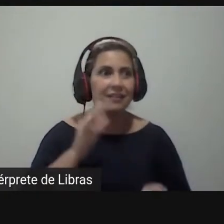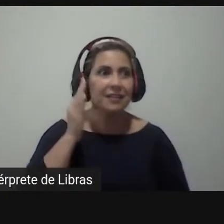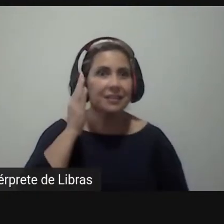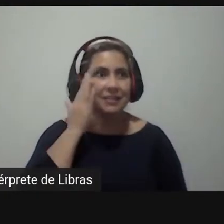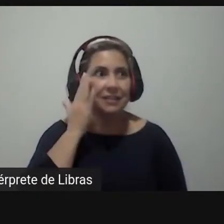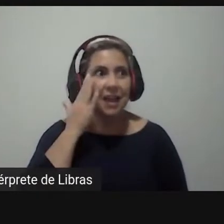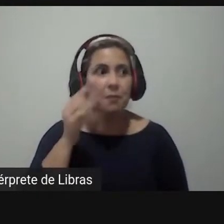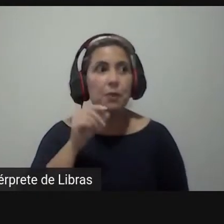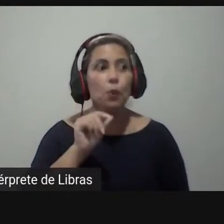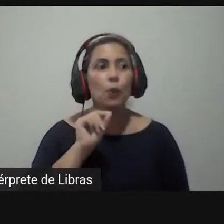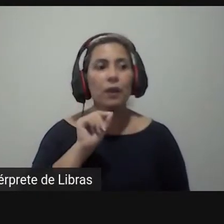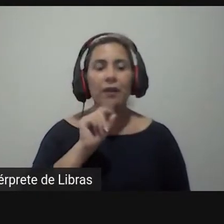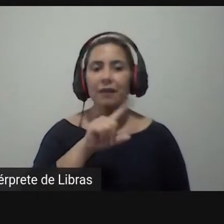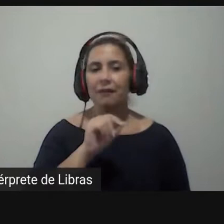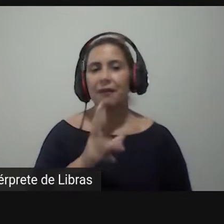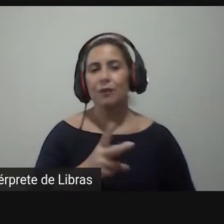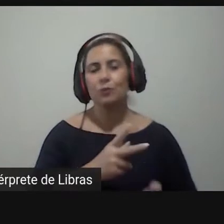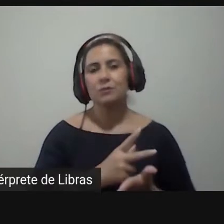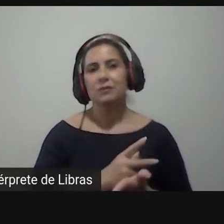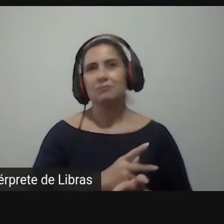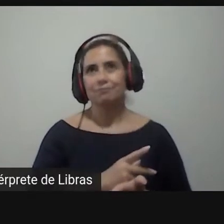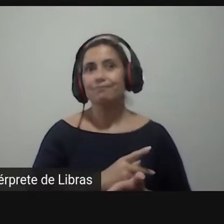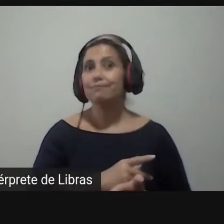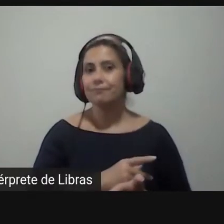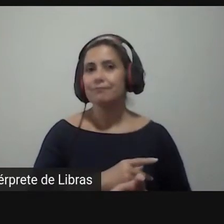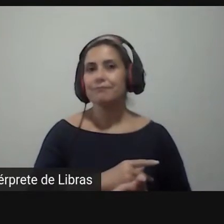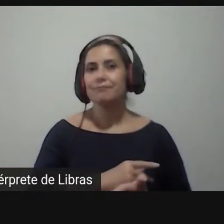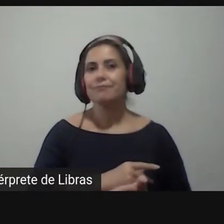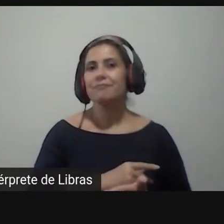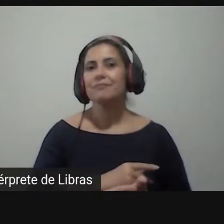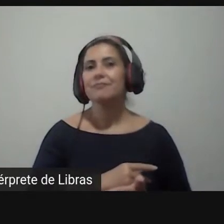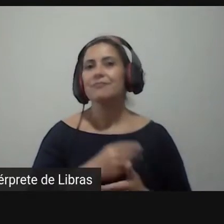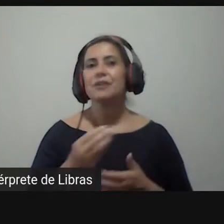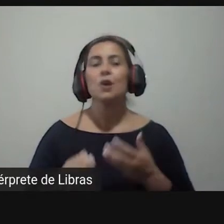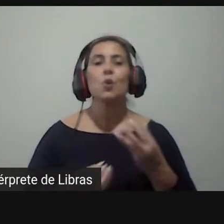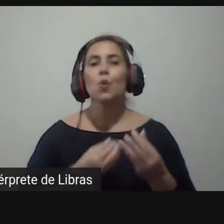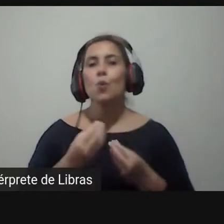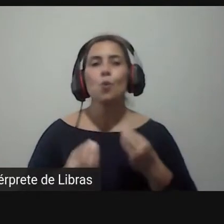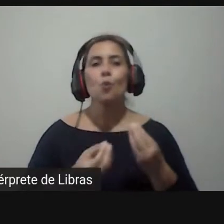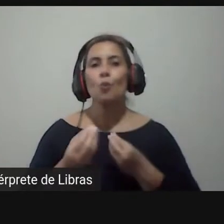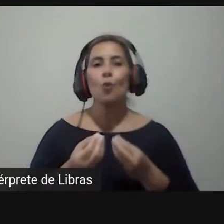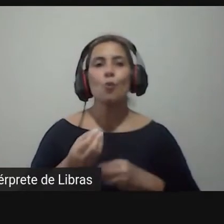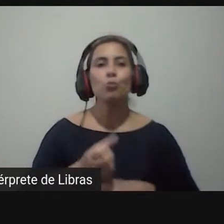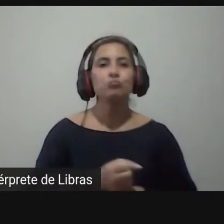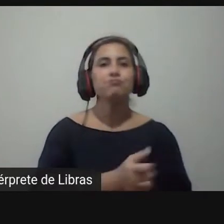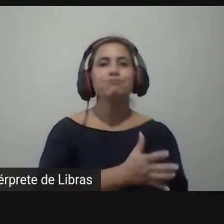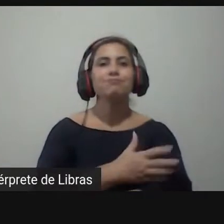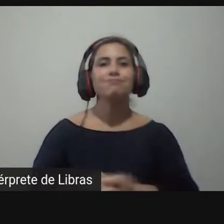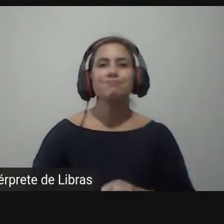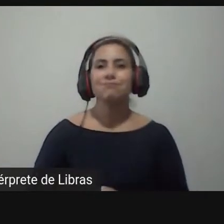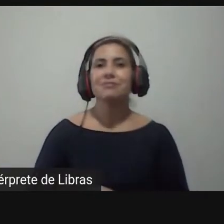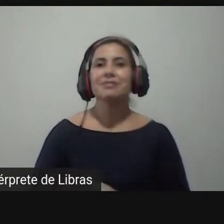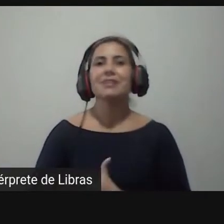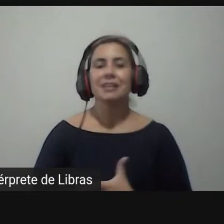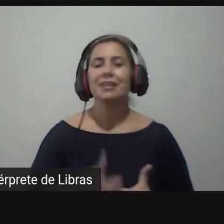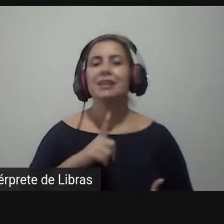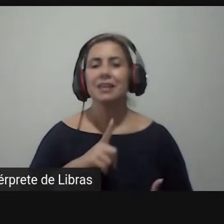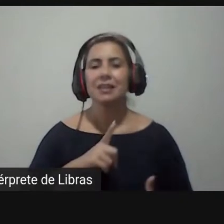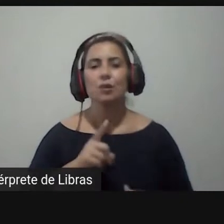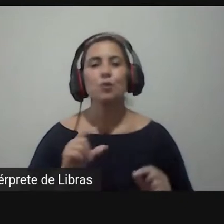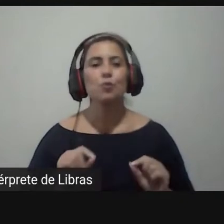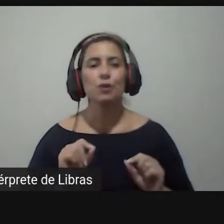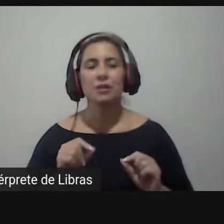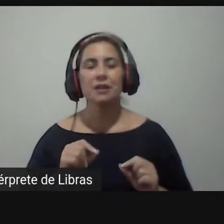justamente essa questão de como as emoções funcionam como um todo é que ainda é um